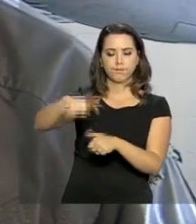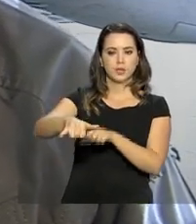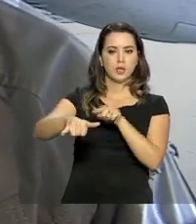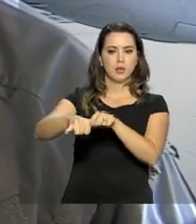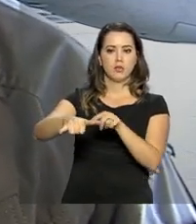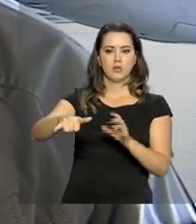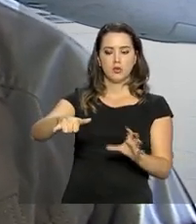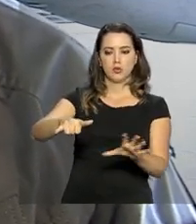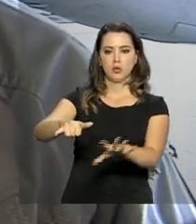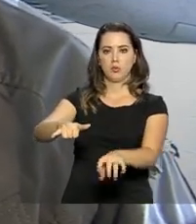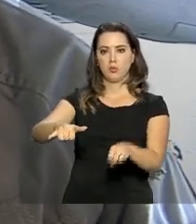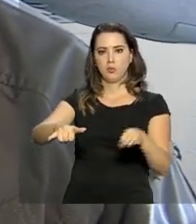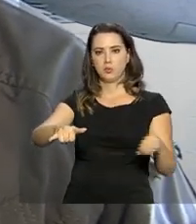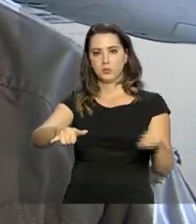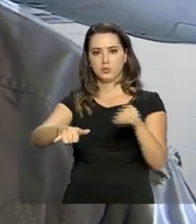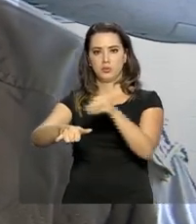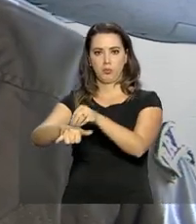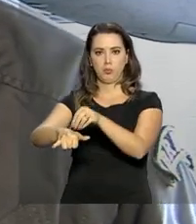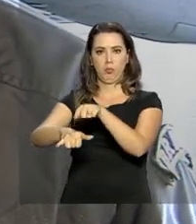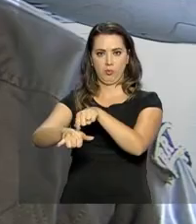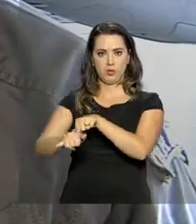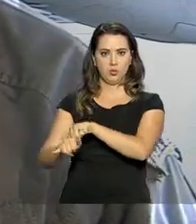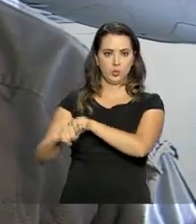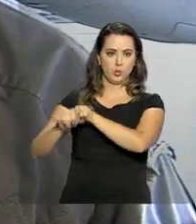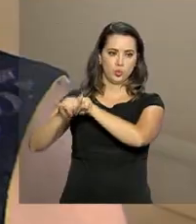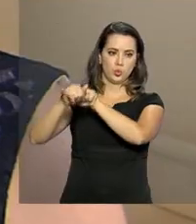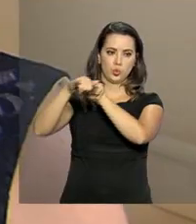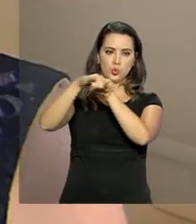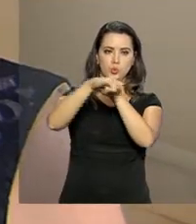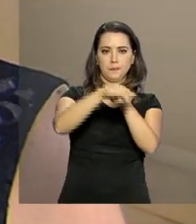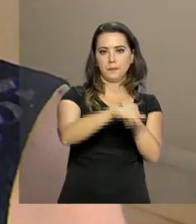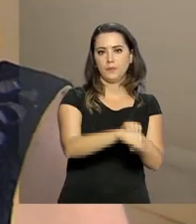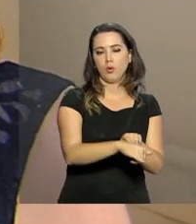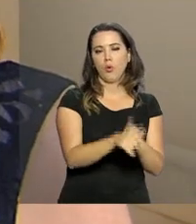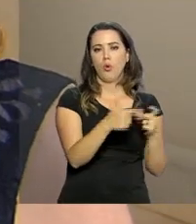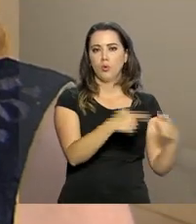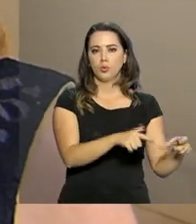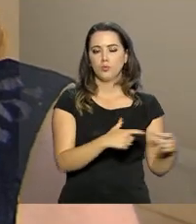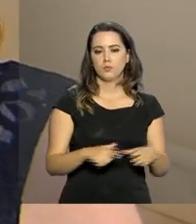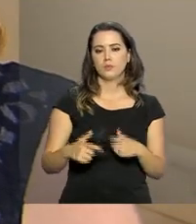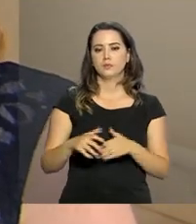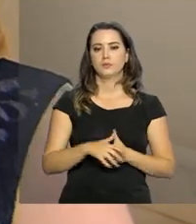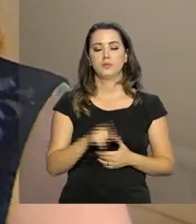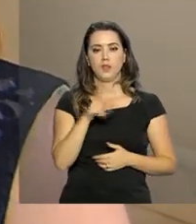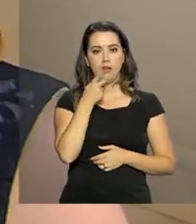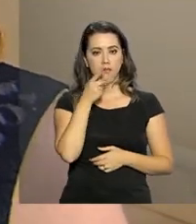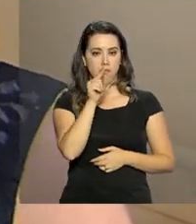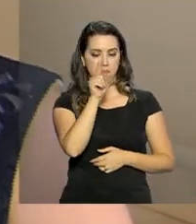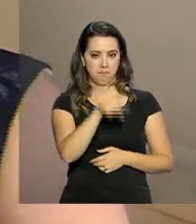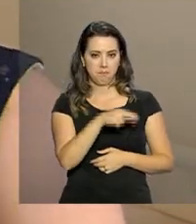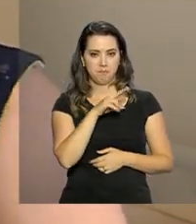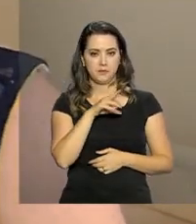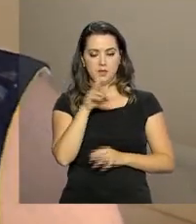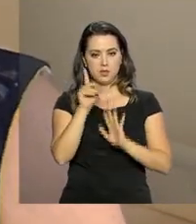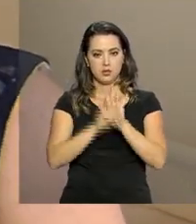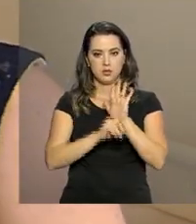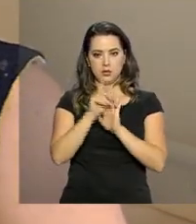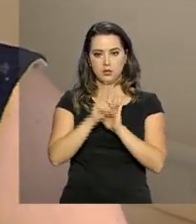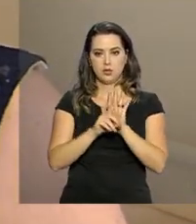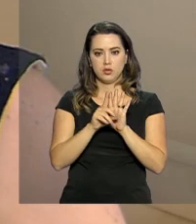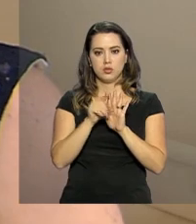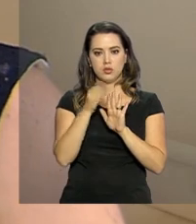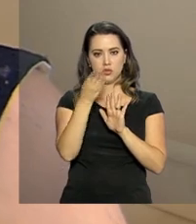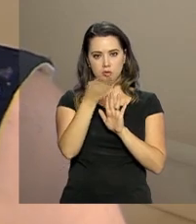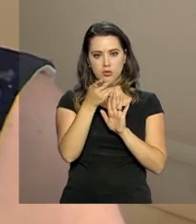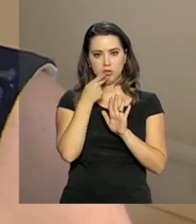esse transporte. E a partir daí ele vai acionar essa missão. Segundo a diretora de transplantes e órgãos do DF, a central de